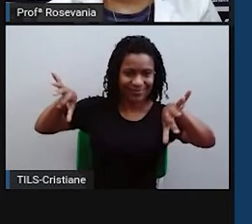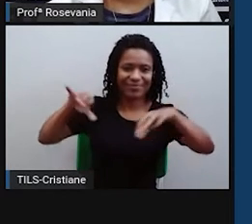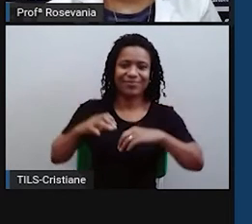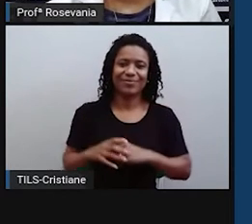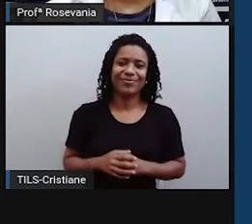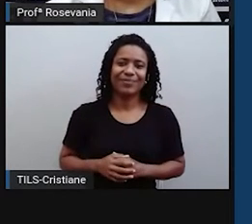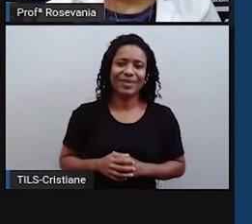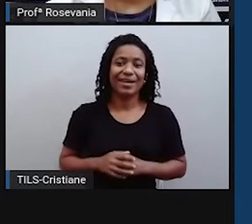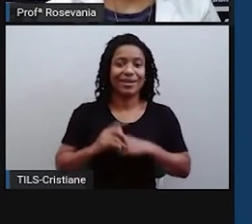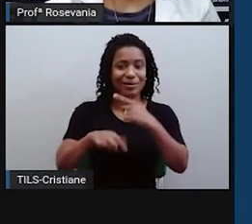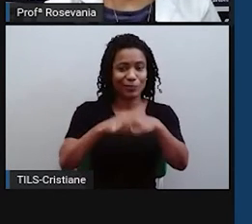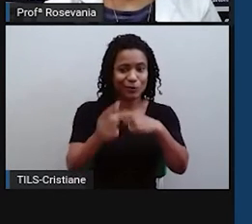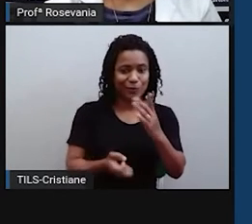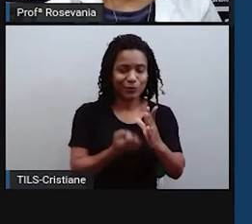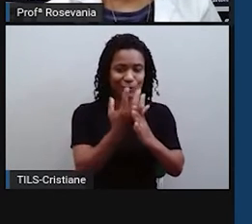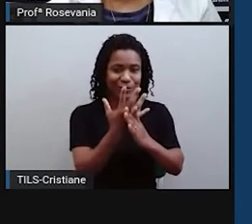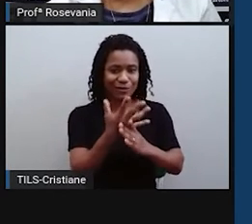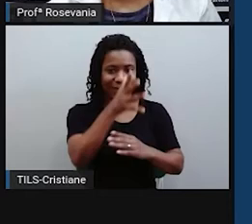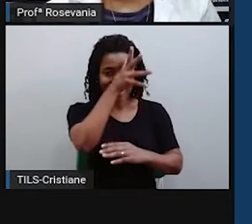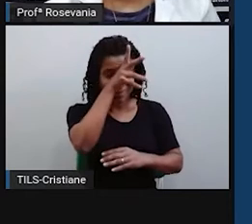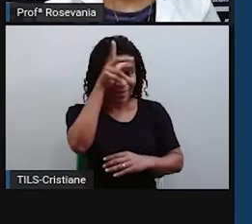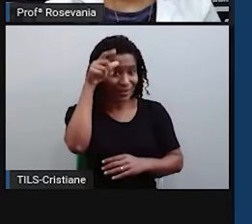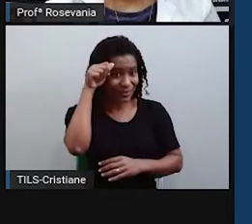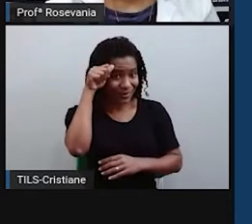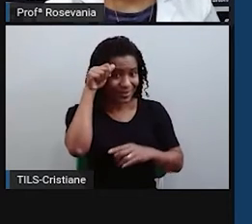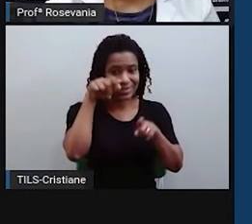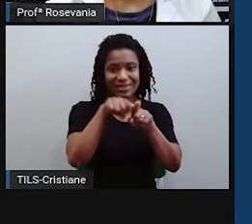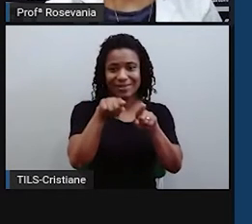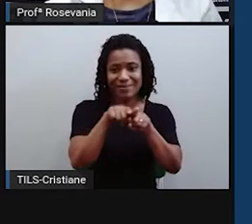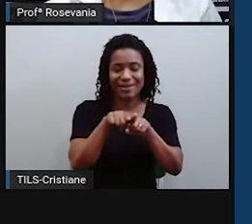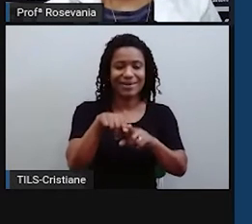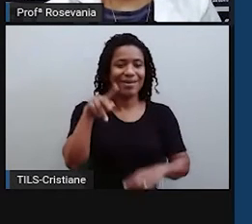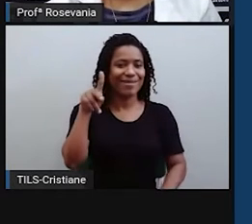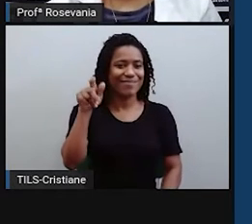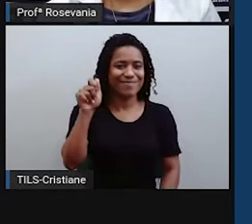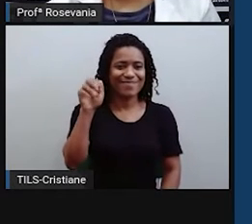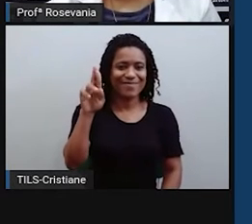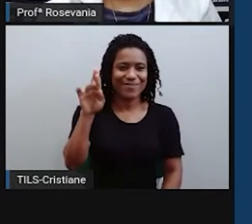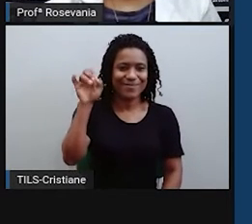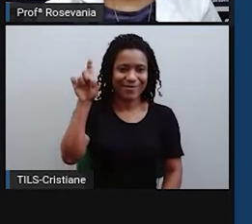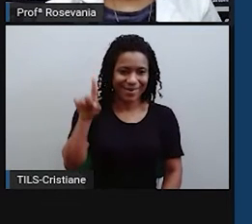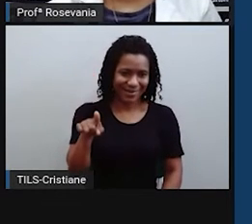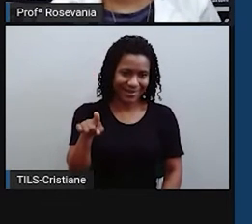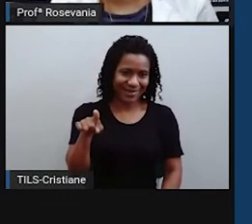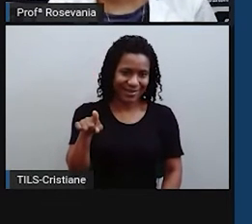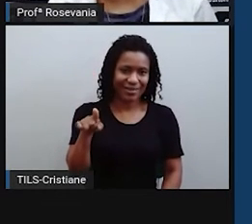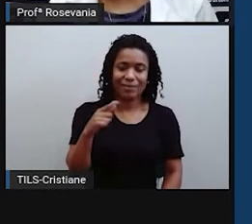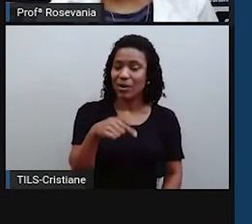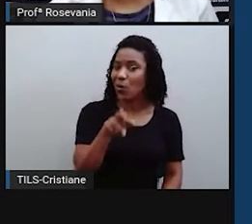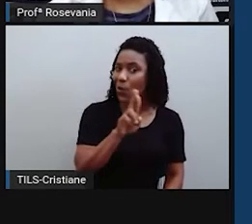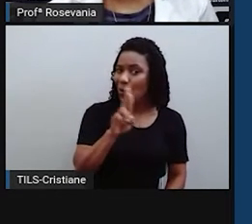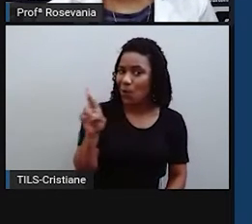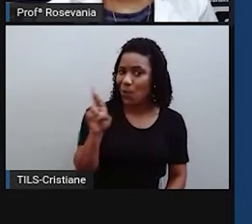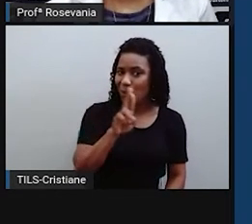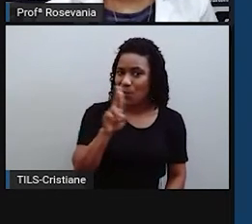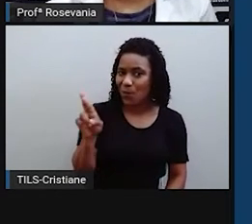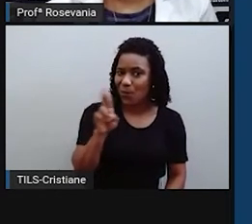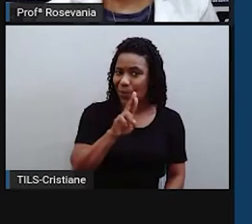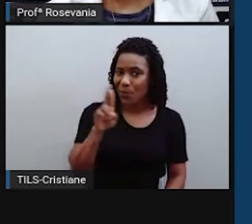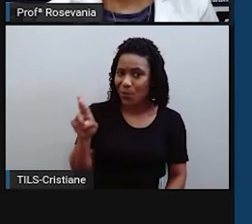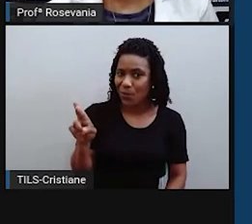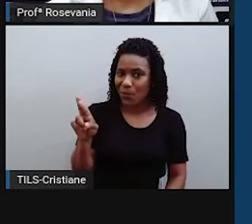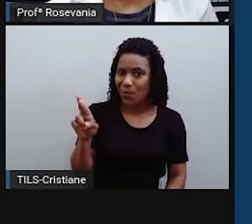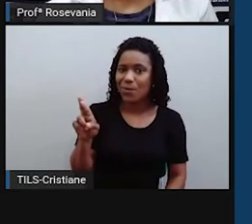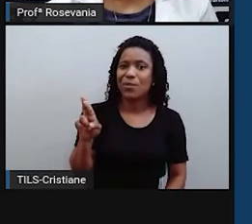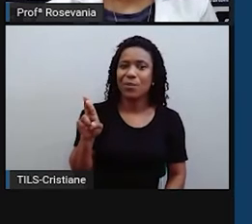estados Amazonas e do Pará. Assim mesmo, ainda não tinha nem Roraima e nem, no caso aqui, o